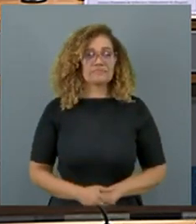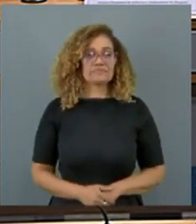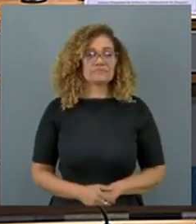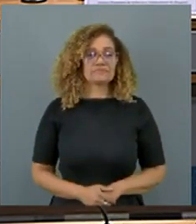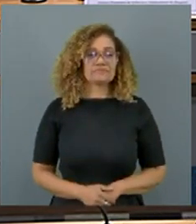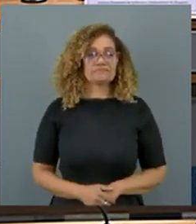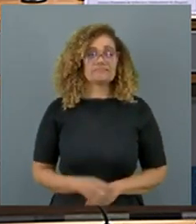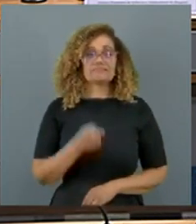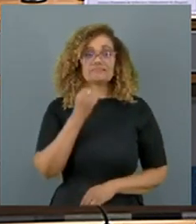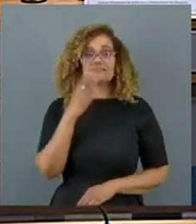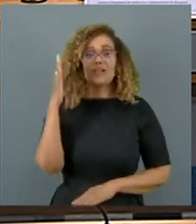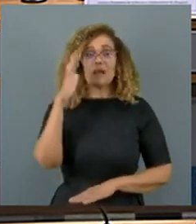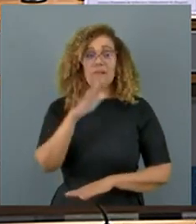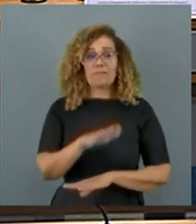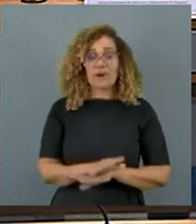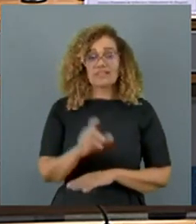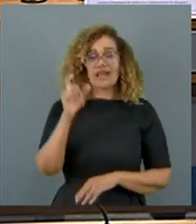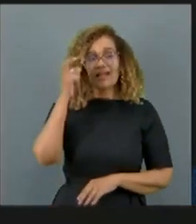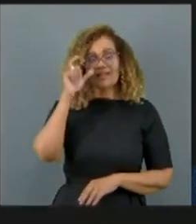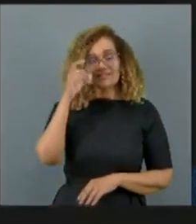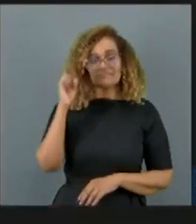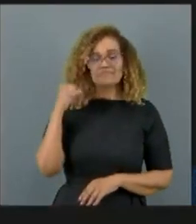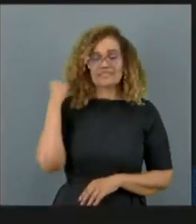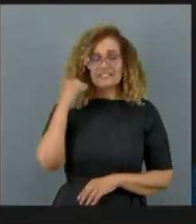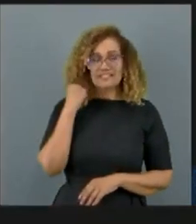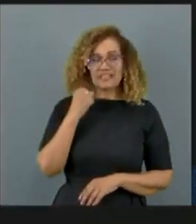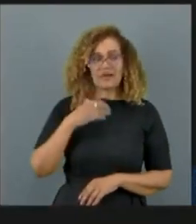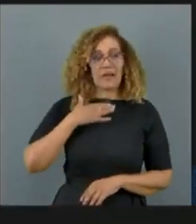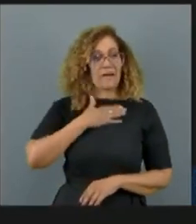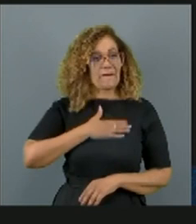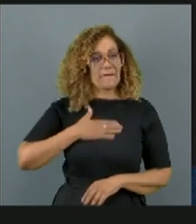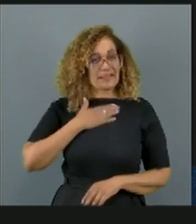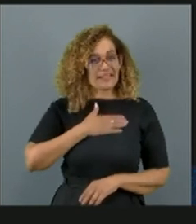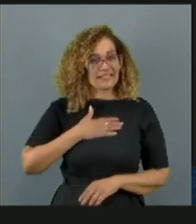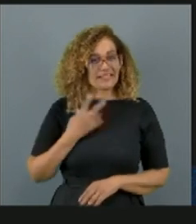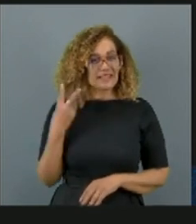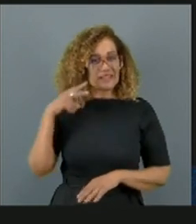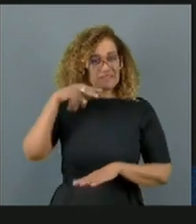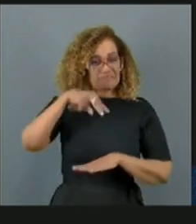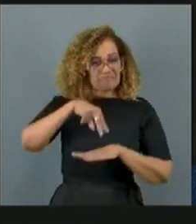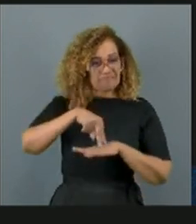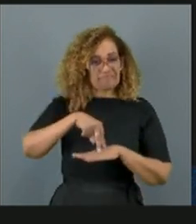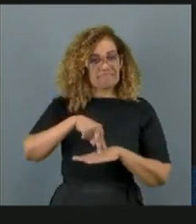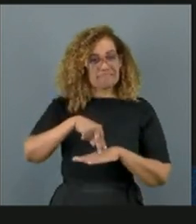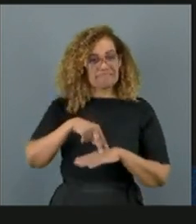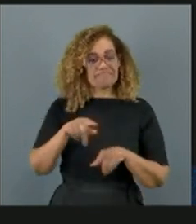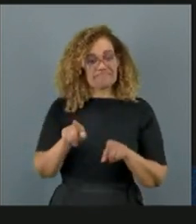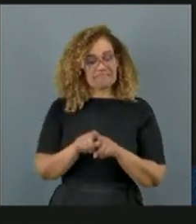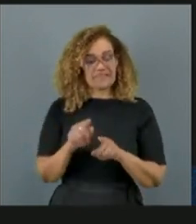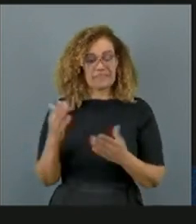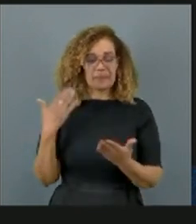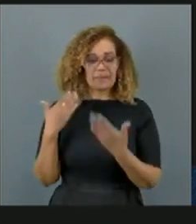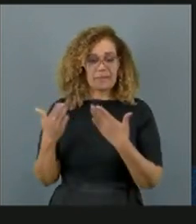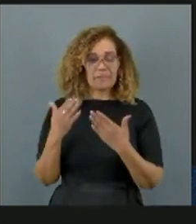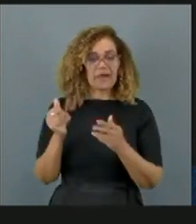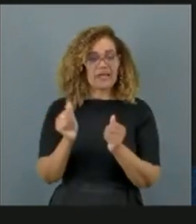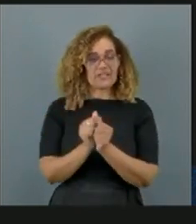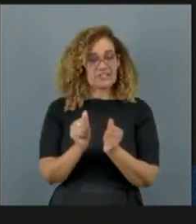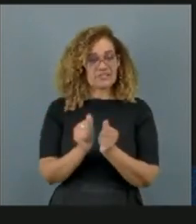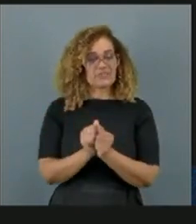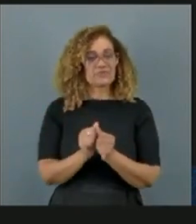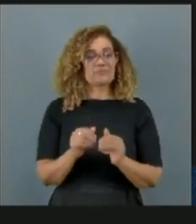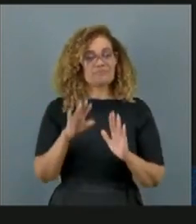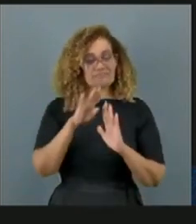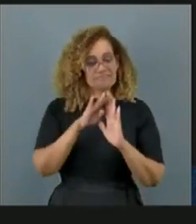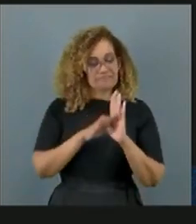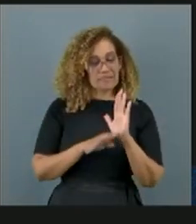Boa tarde, senadora Damares. É um prazer enorme estar aqui, podendo falar com a senhora que sempre apoiou a nossa campanha